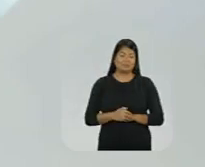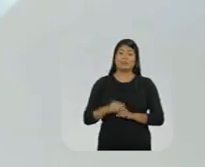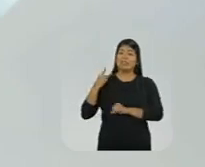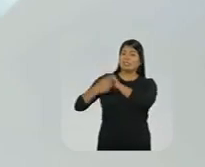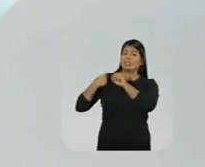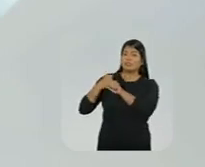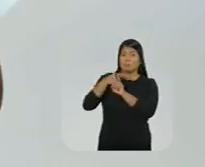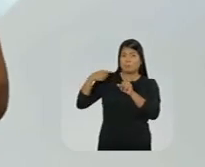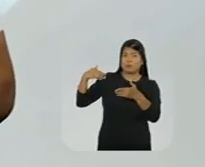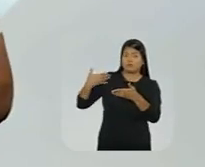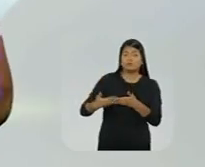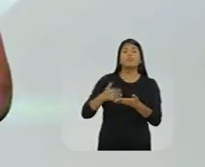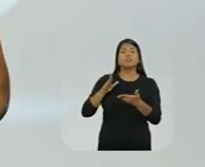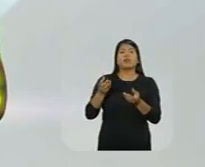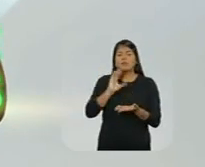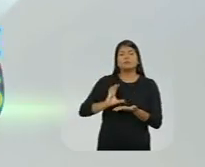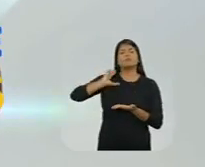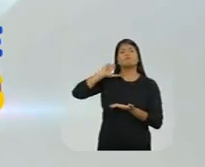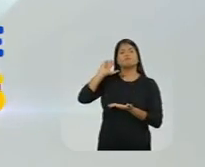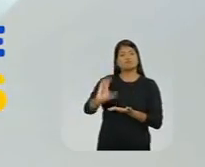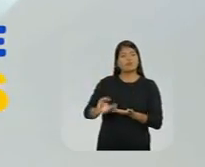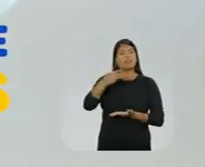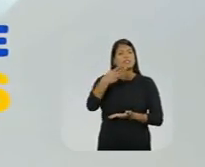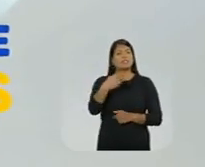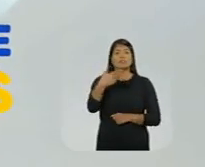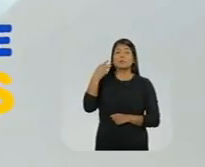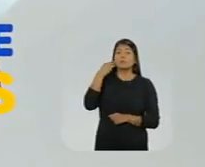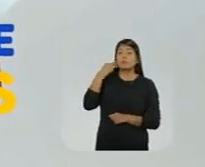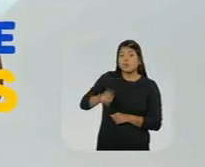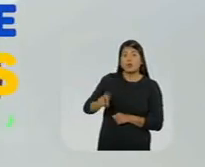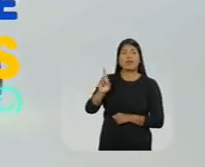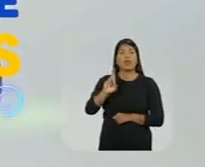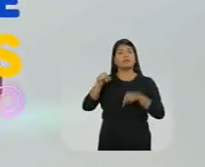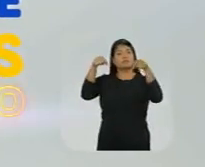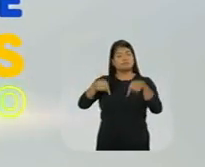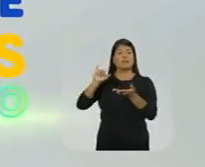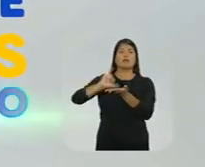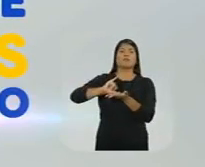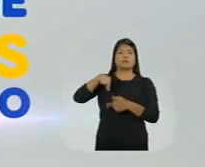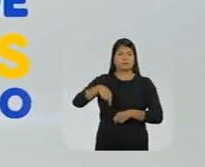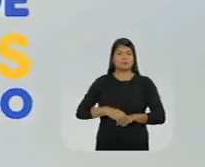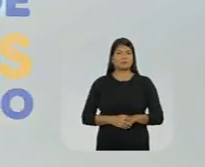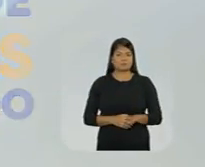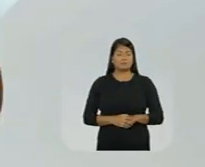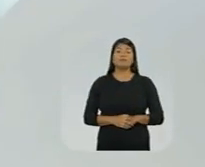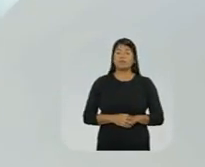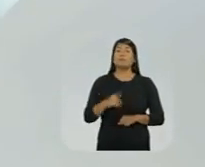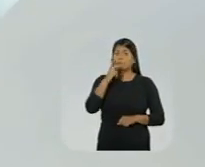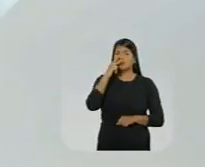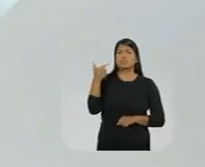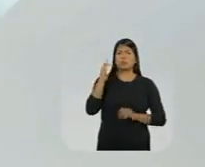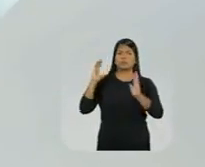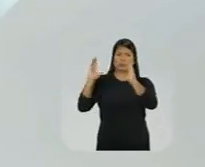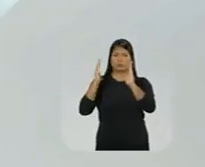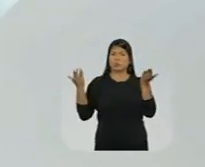últimos três anos e meio investimos mais de 322 milhões de reais na capital do nosso estado Como no